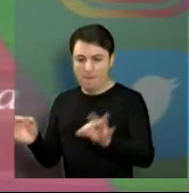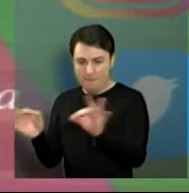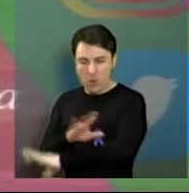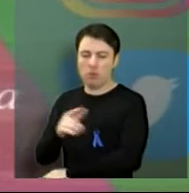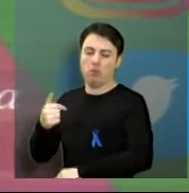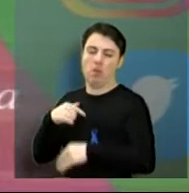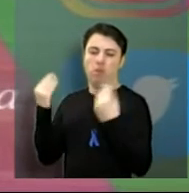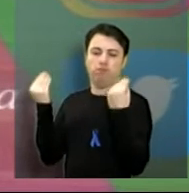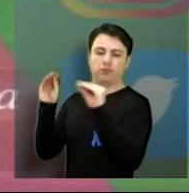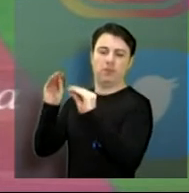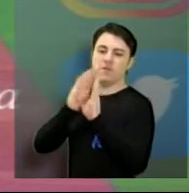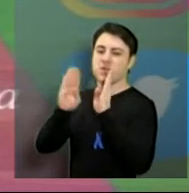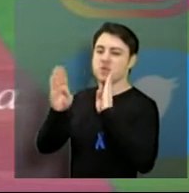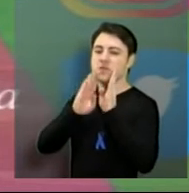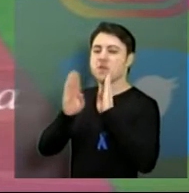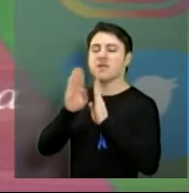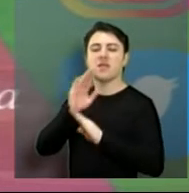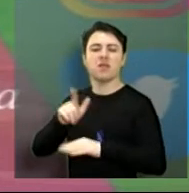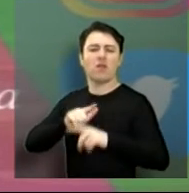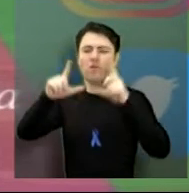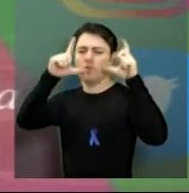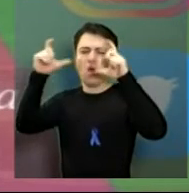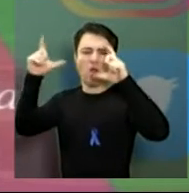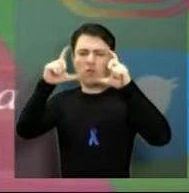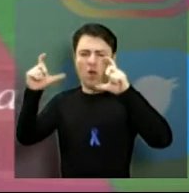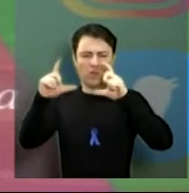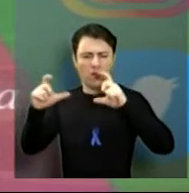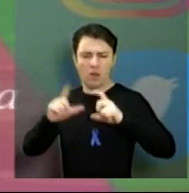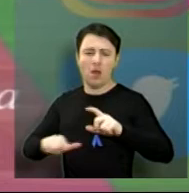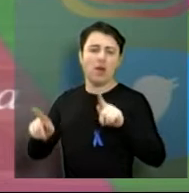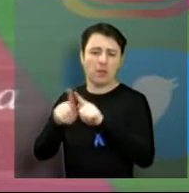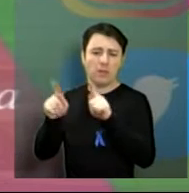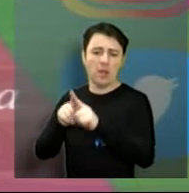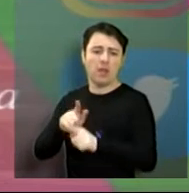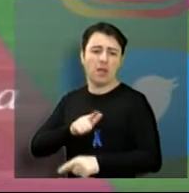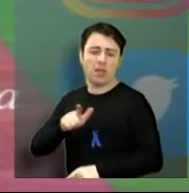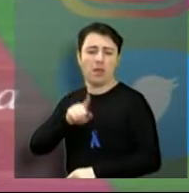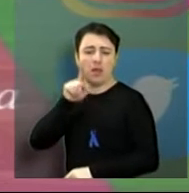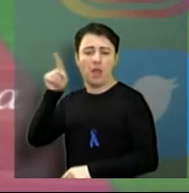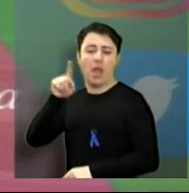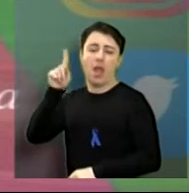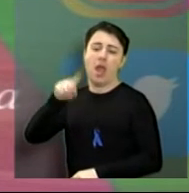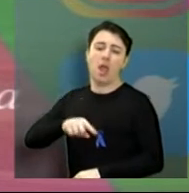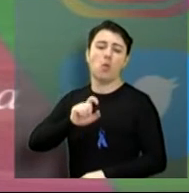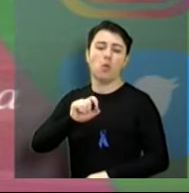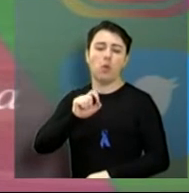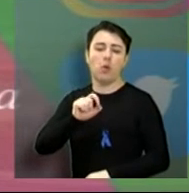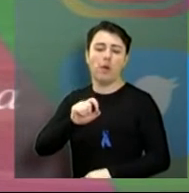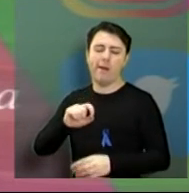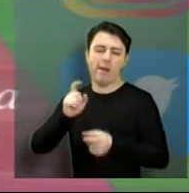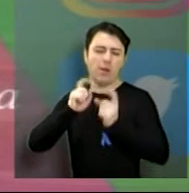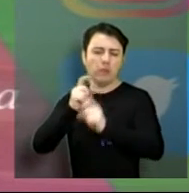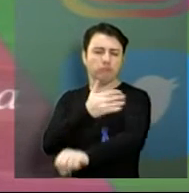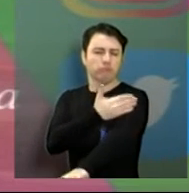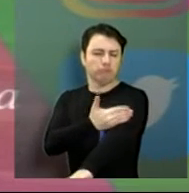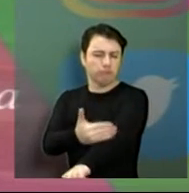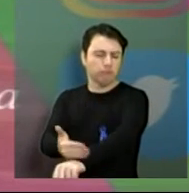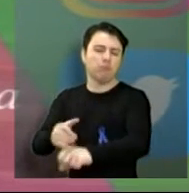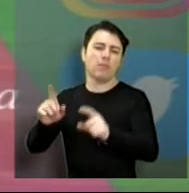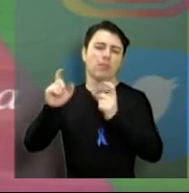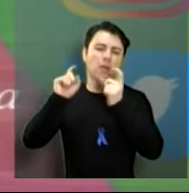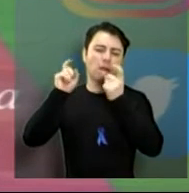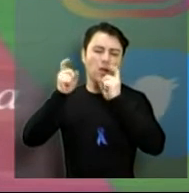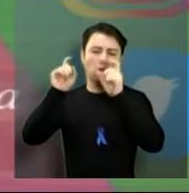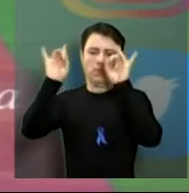Facebook também. Temos muitas fotos das atividades no Flickr. Também temos as sessões ordinárias, extraordinárias